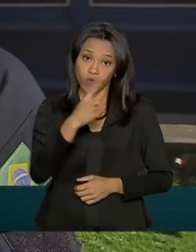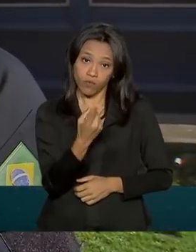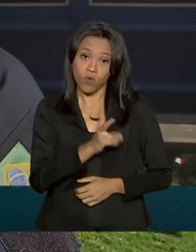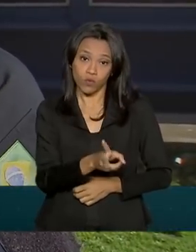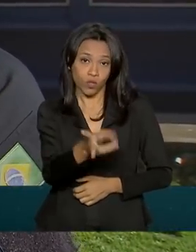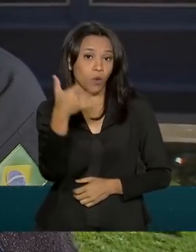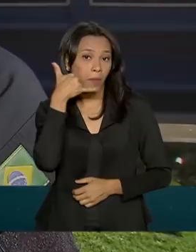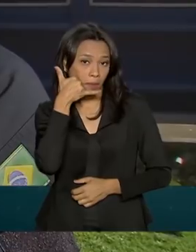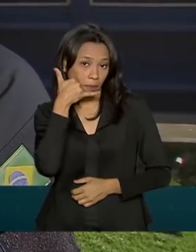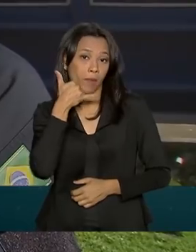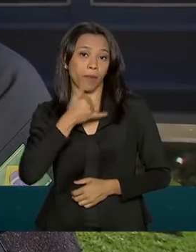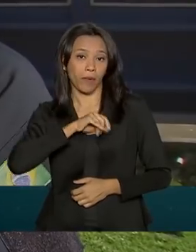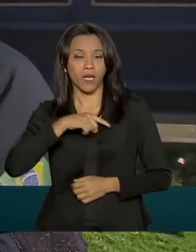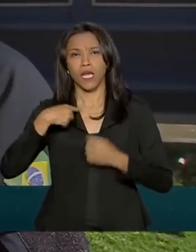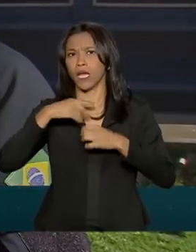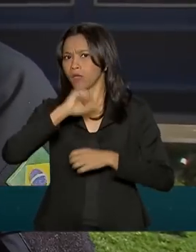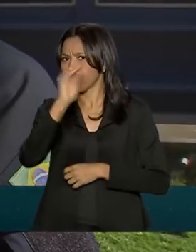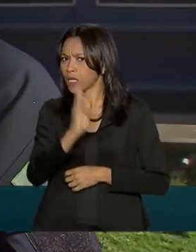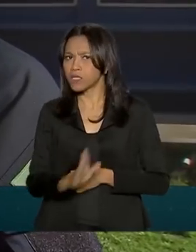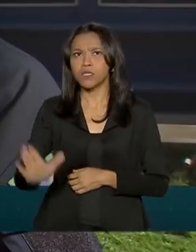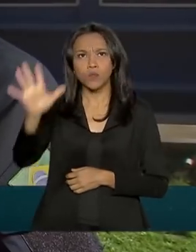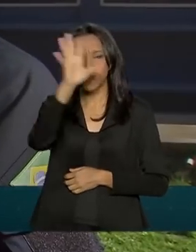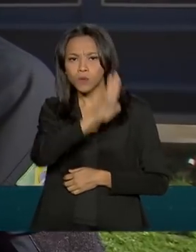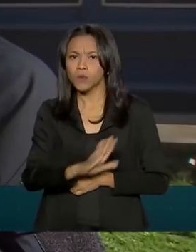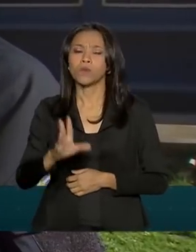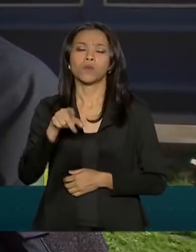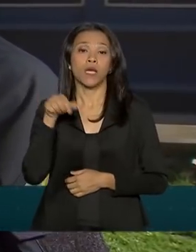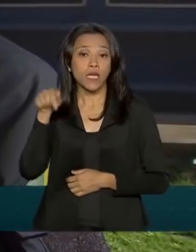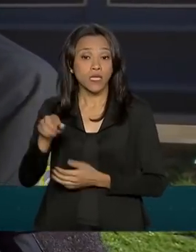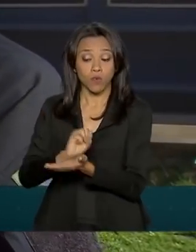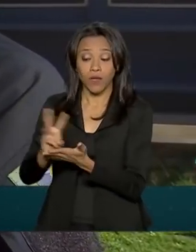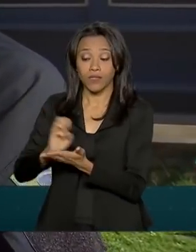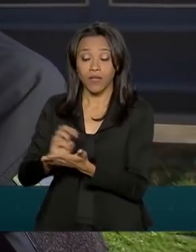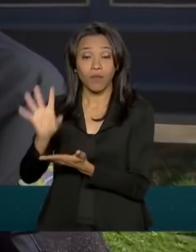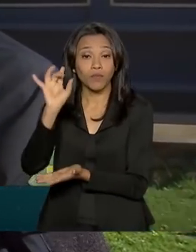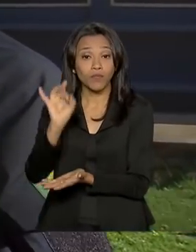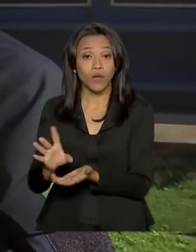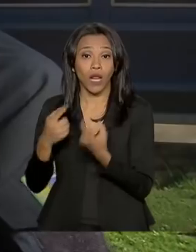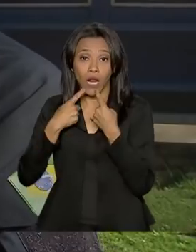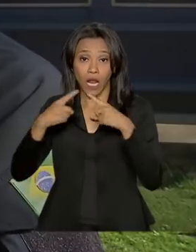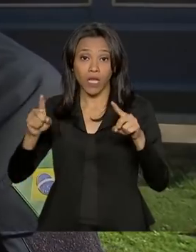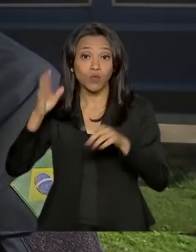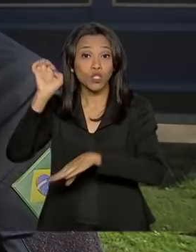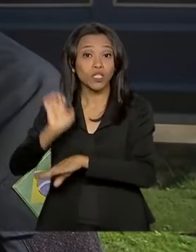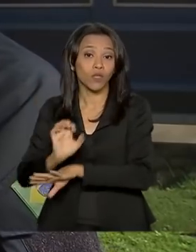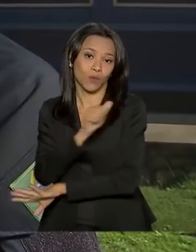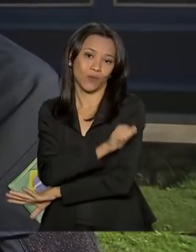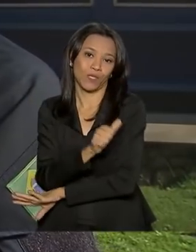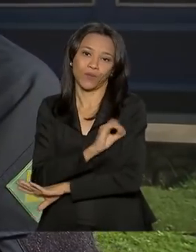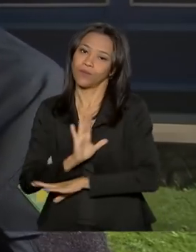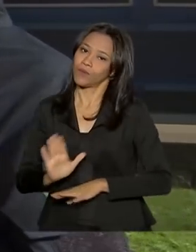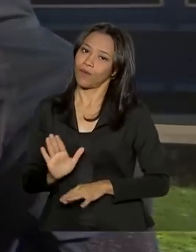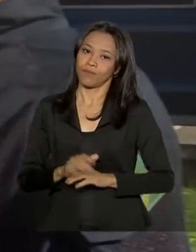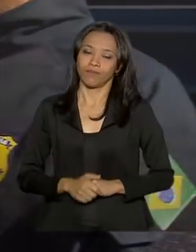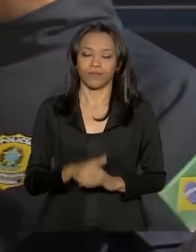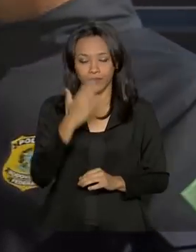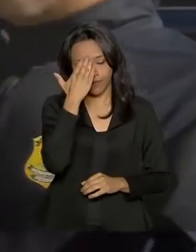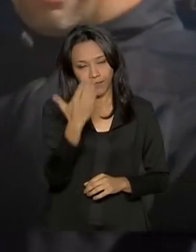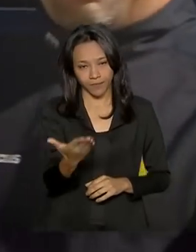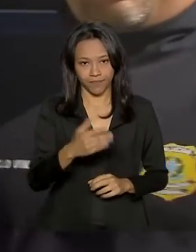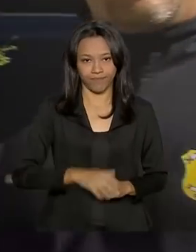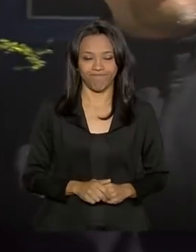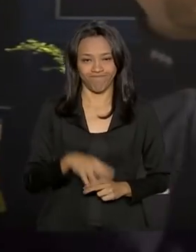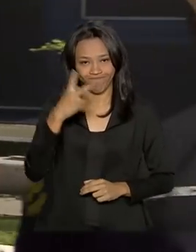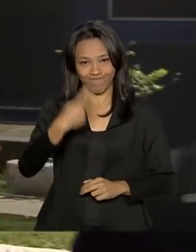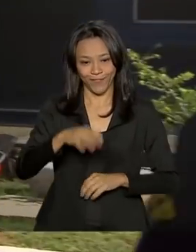é o nosso número de emergência no país todo e esse número de WhatsApp é reservado para denúncias no estado do Rio de Janeiro. Muito obrigado, Marcelo.